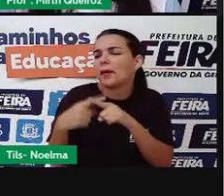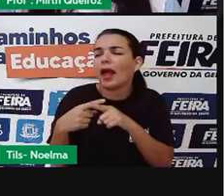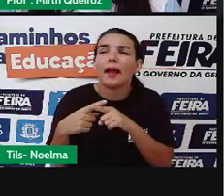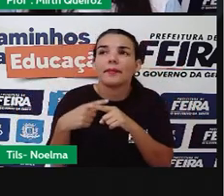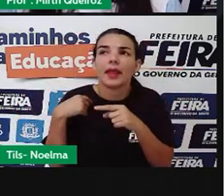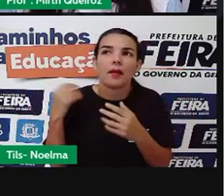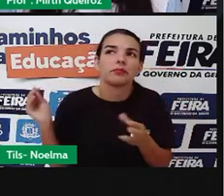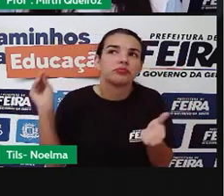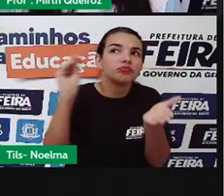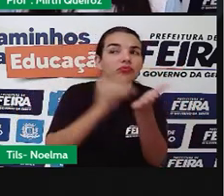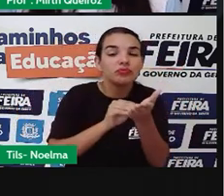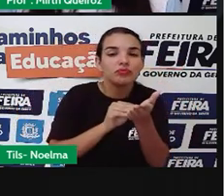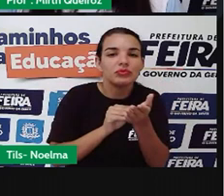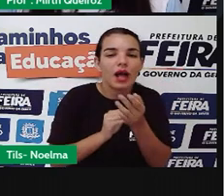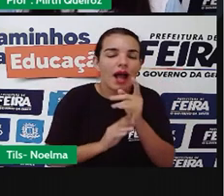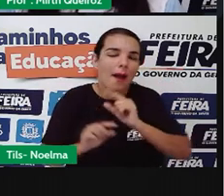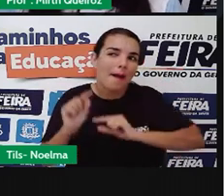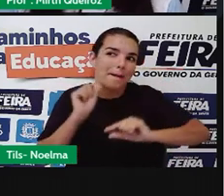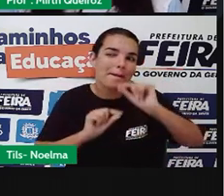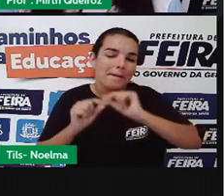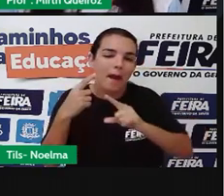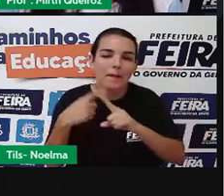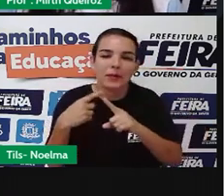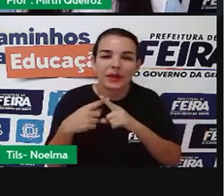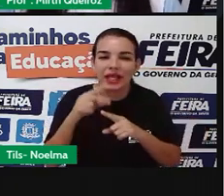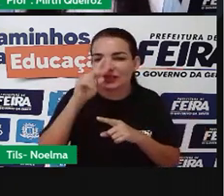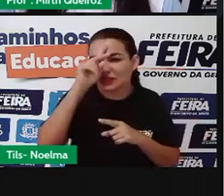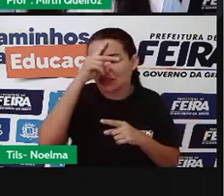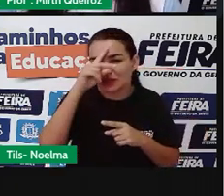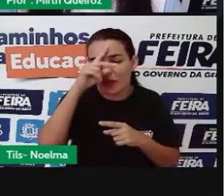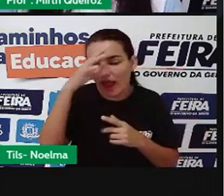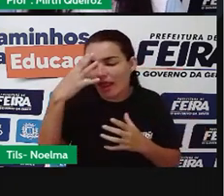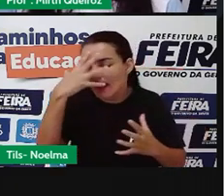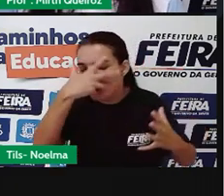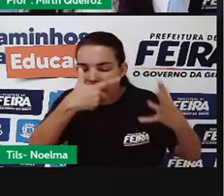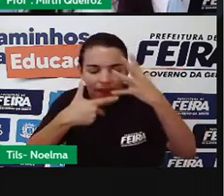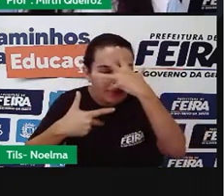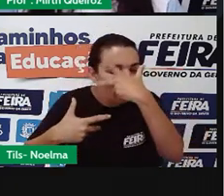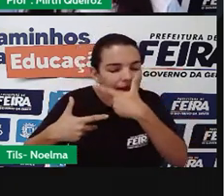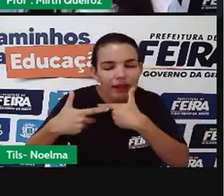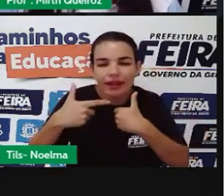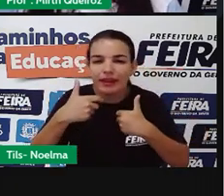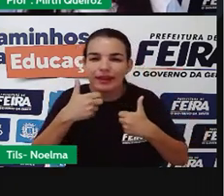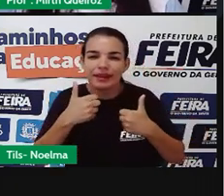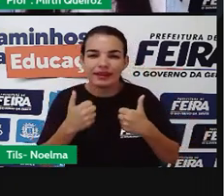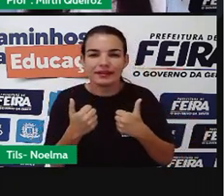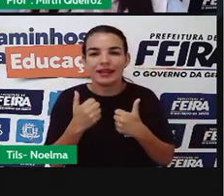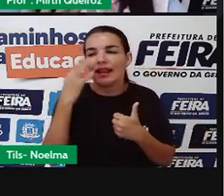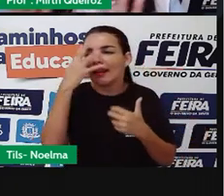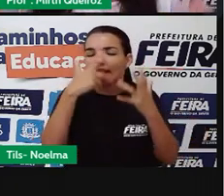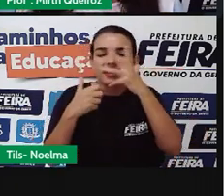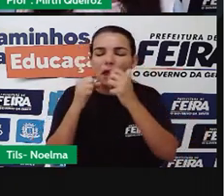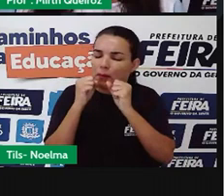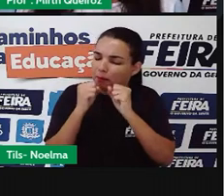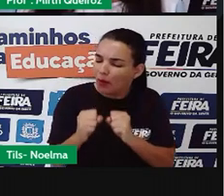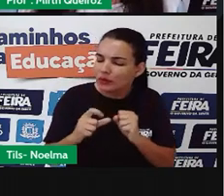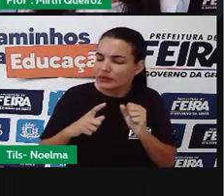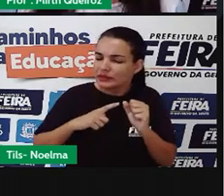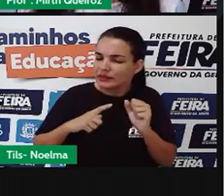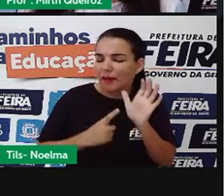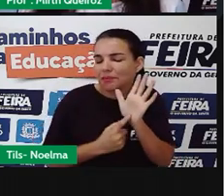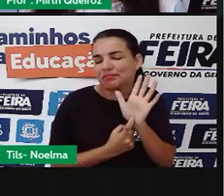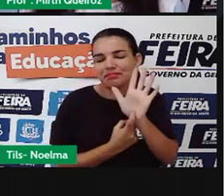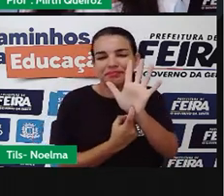Essa história é tão linda, tão linda, que poderia até virar uma obra de arte. Além dessa imagem